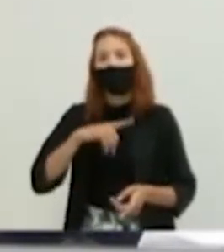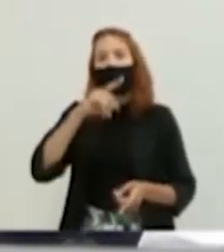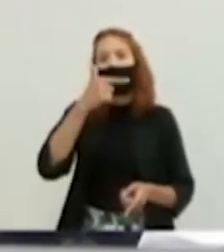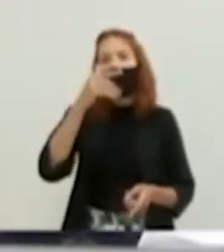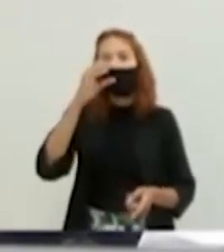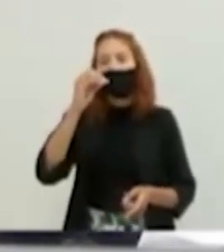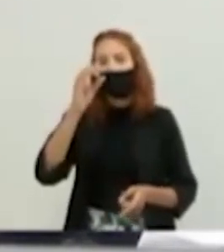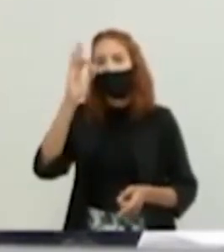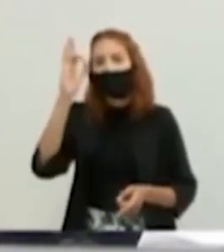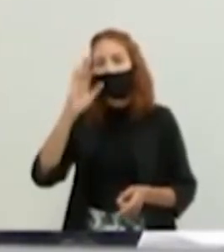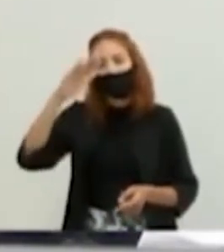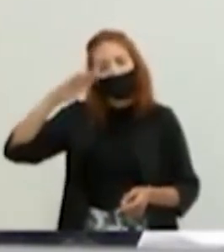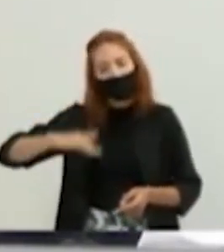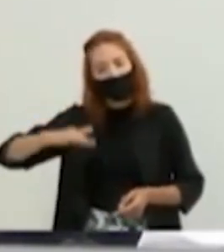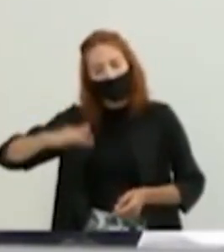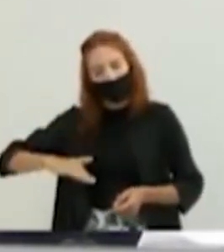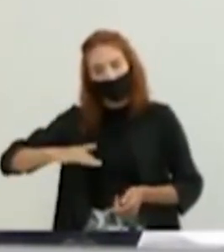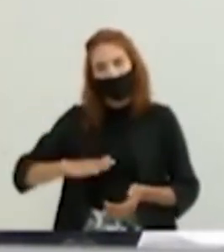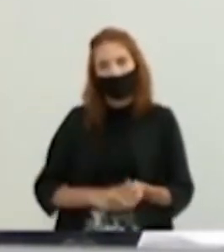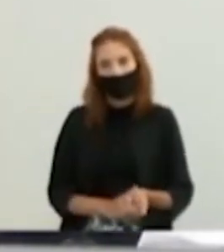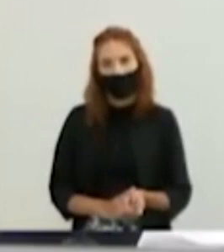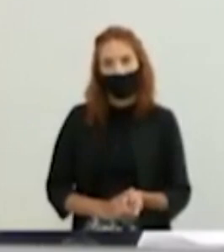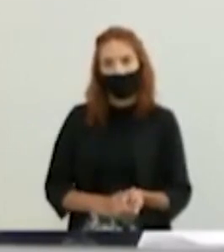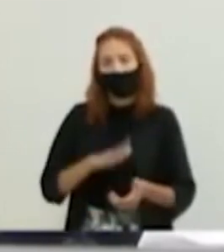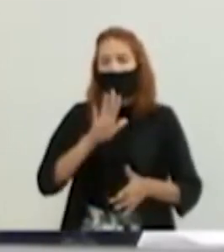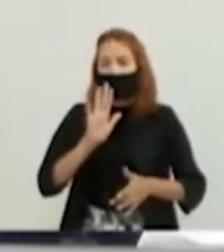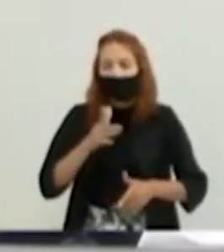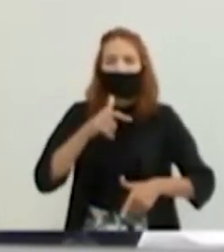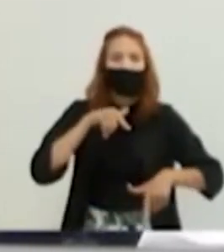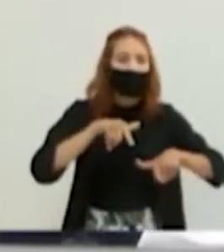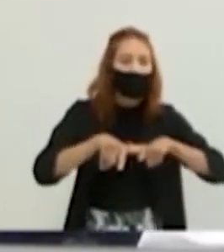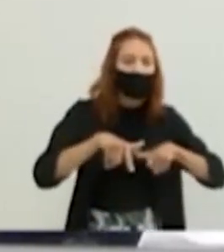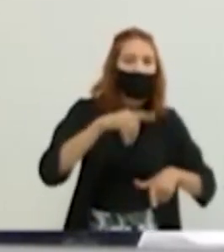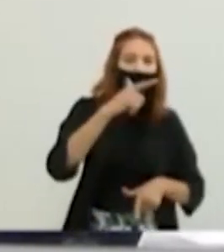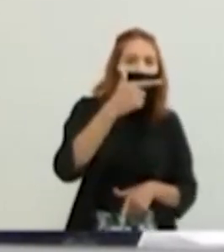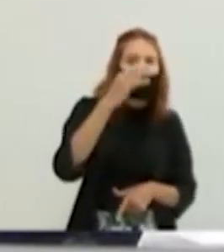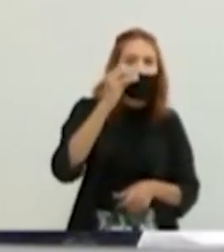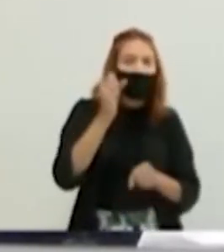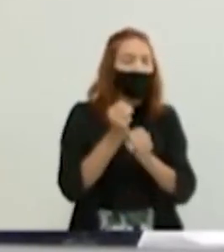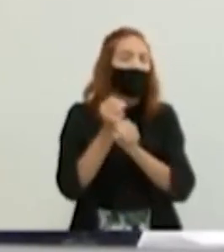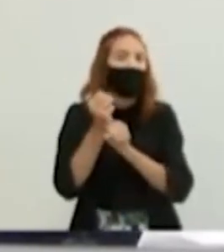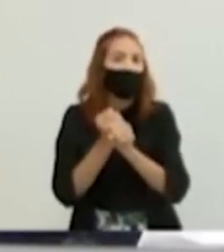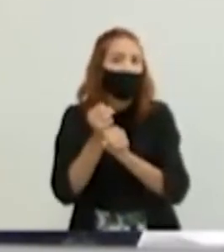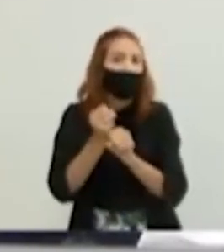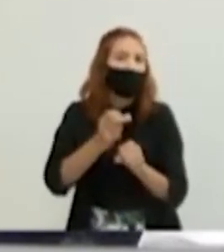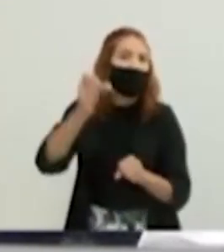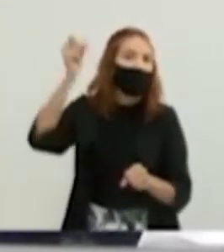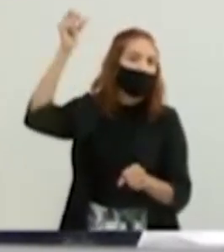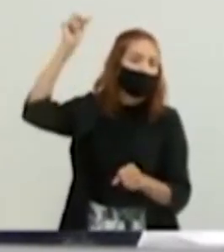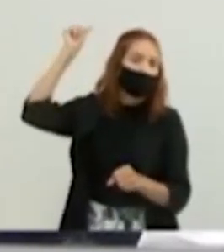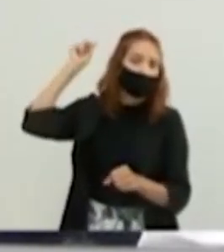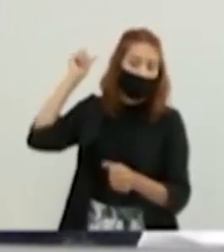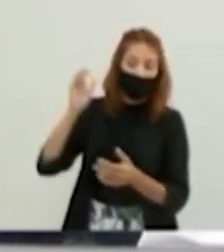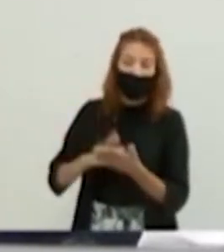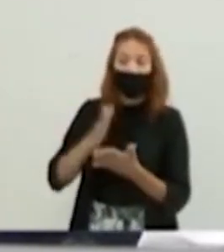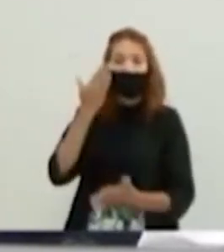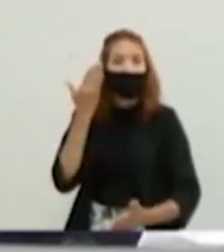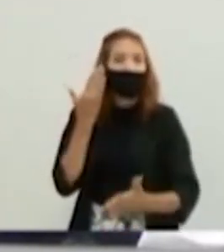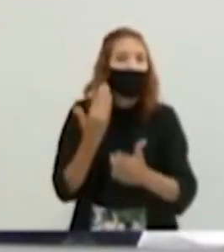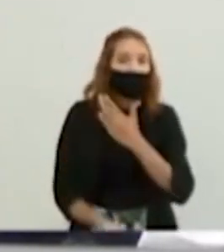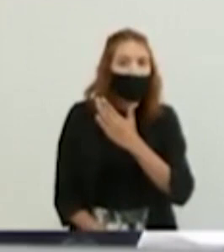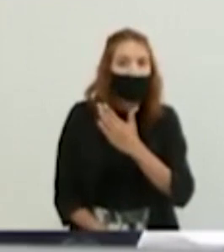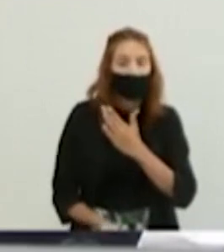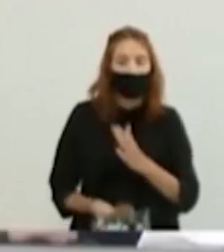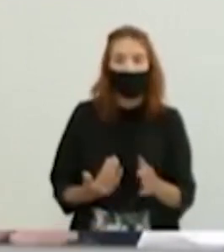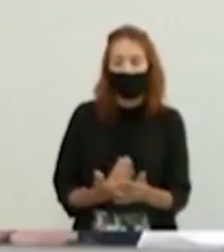para uma funerária que está no município de Itamaraju, com a denominação de Rafael Lima, a empresa de